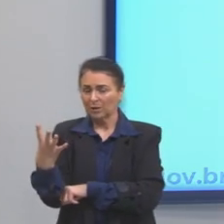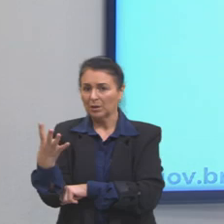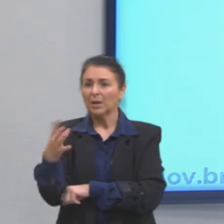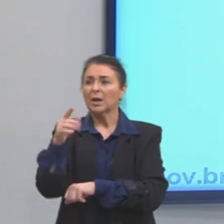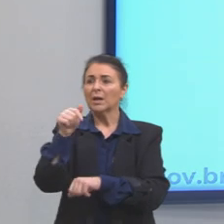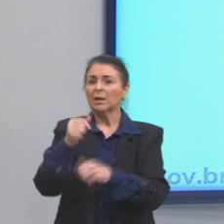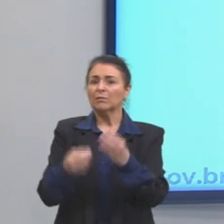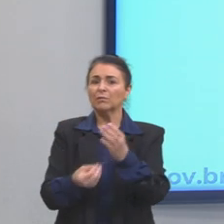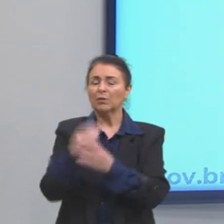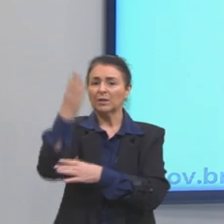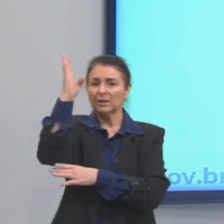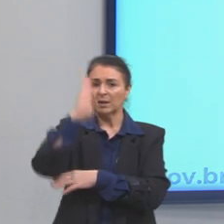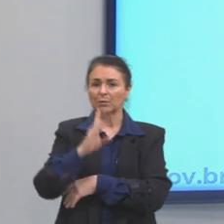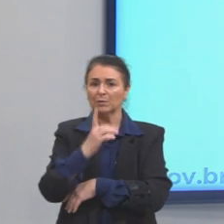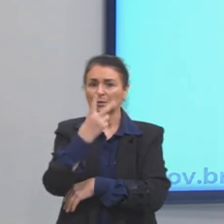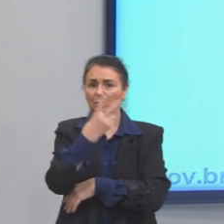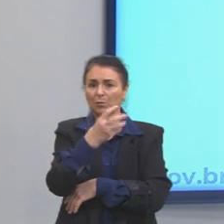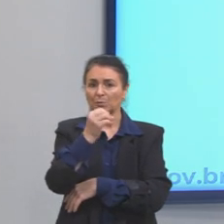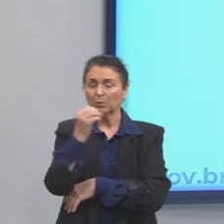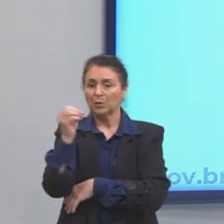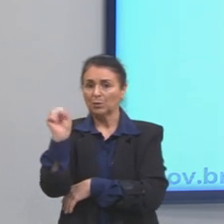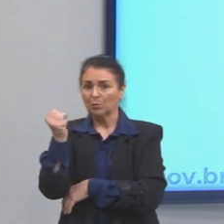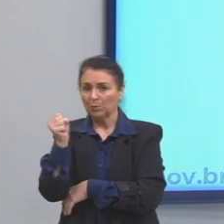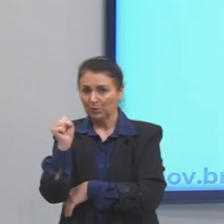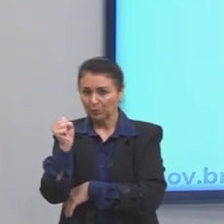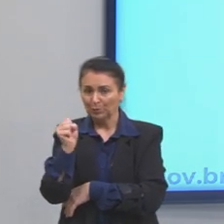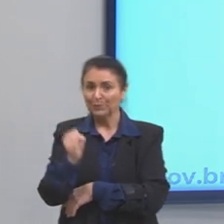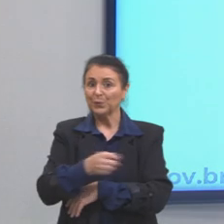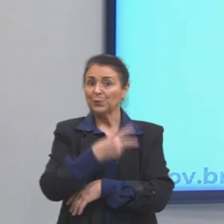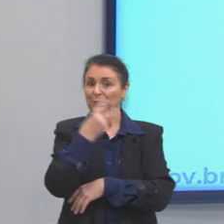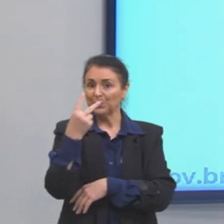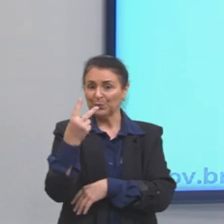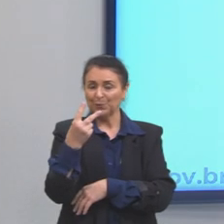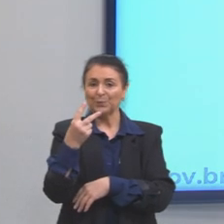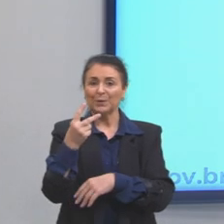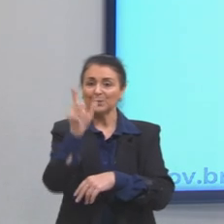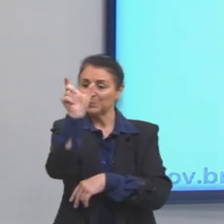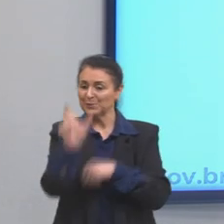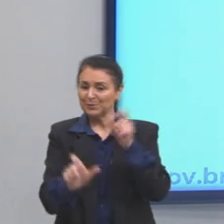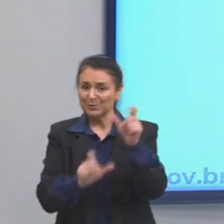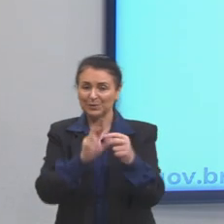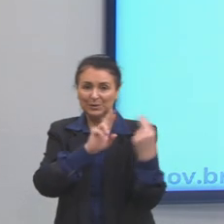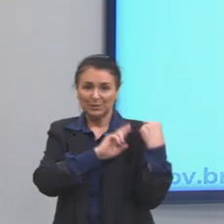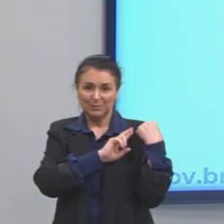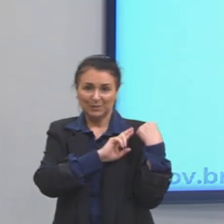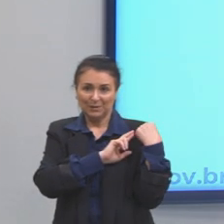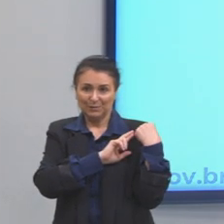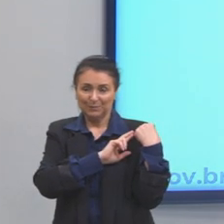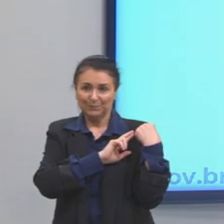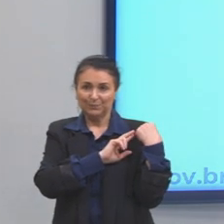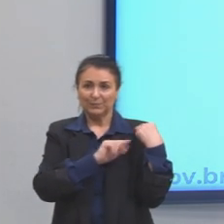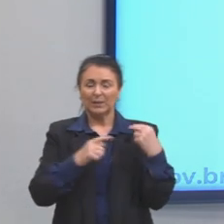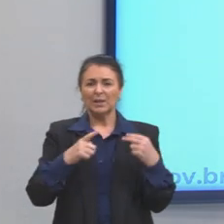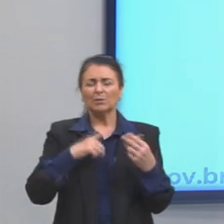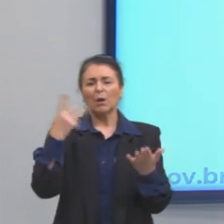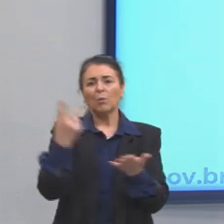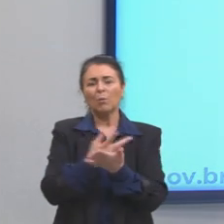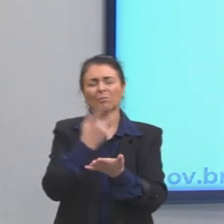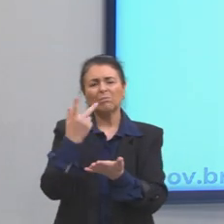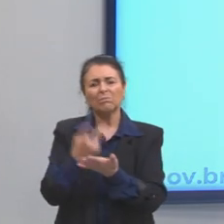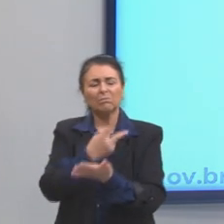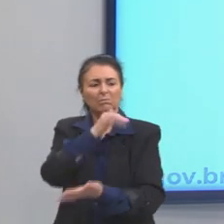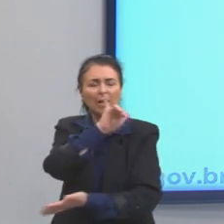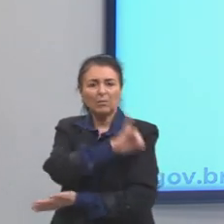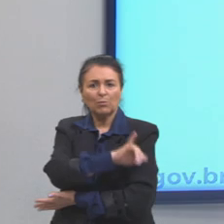2008, dirigido por Bruno Barreto, escrito por Braulio Mantovani. Isso ocorre aqui no Rio de Janeiro,